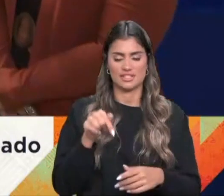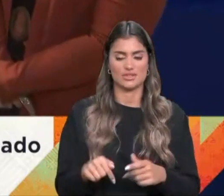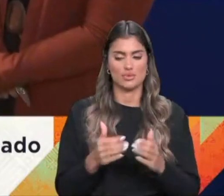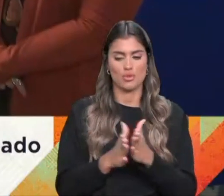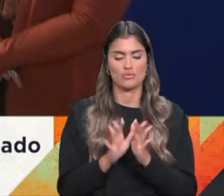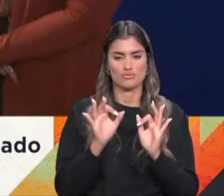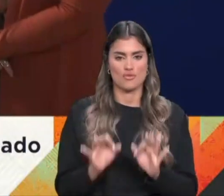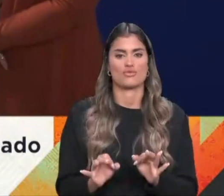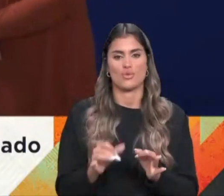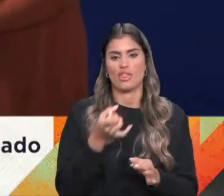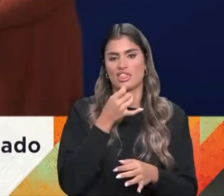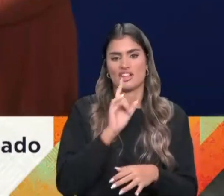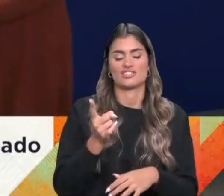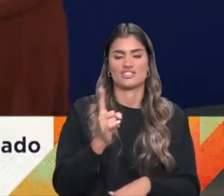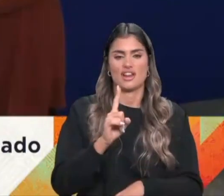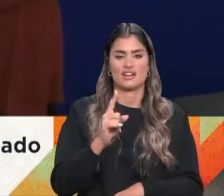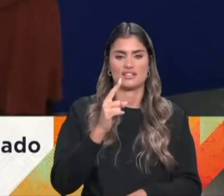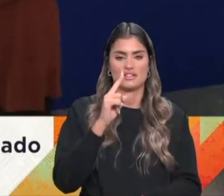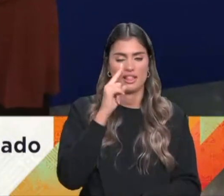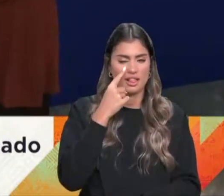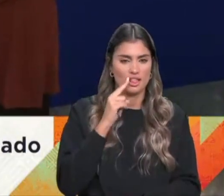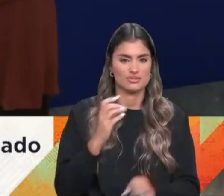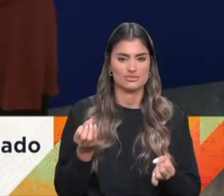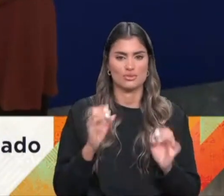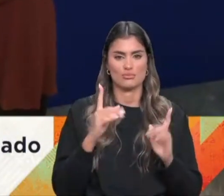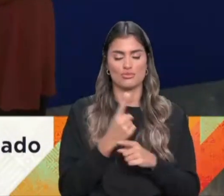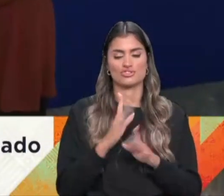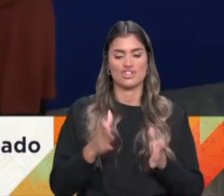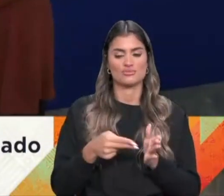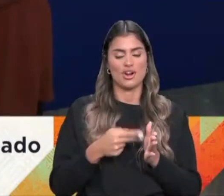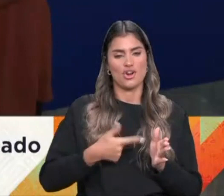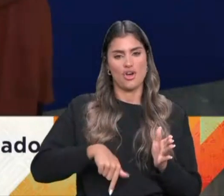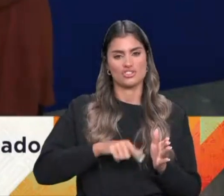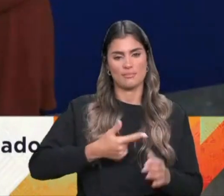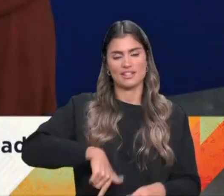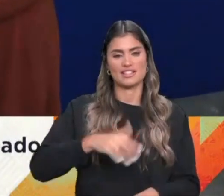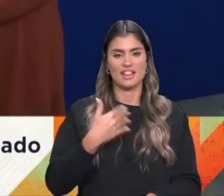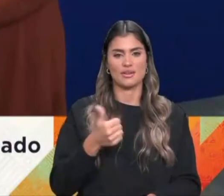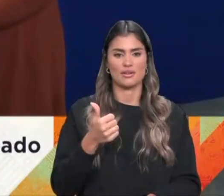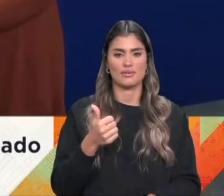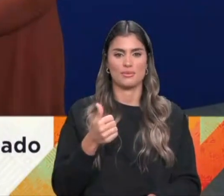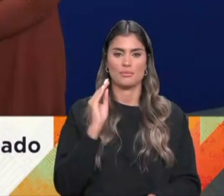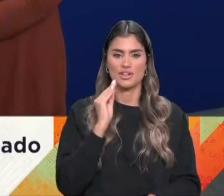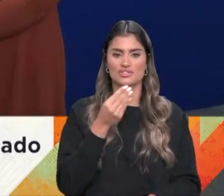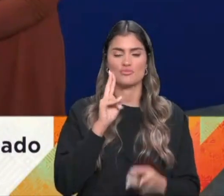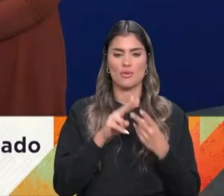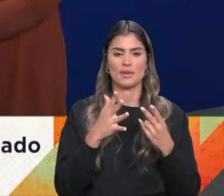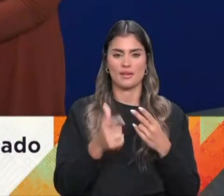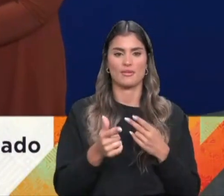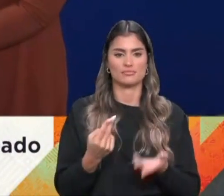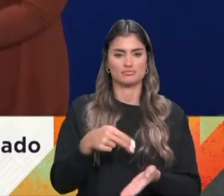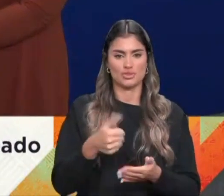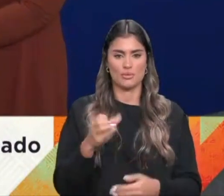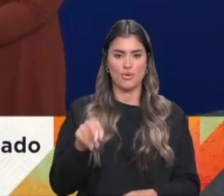Não vamos deixar com uma lágrima ao canto do olho porque ele já está à nossa espera, na Praça da Alegria. Beijos e até amanhã. O palco é do